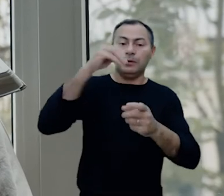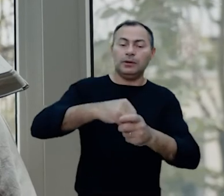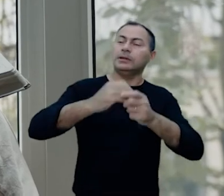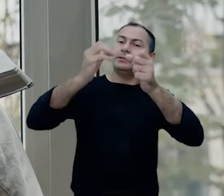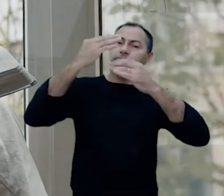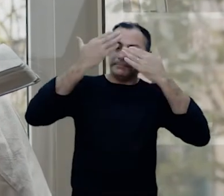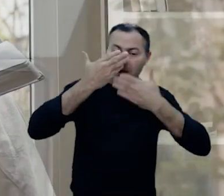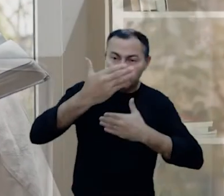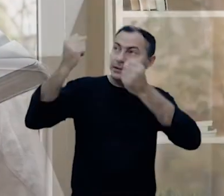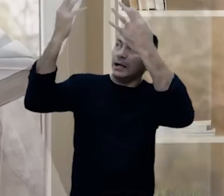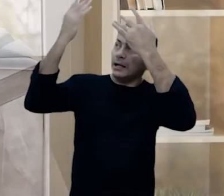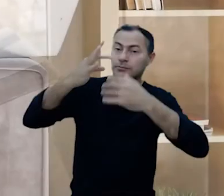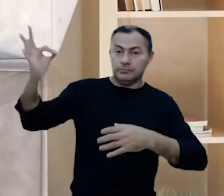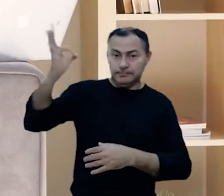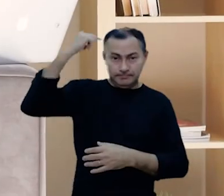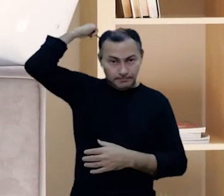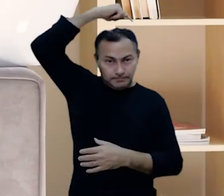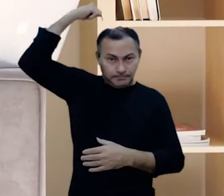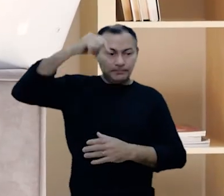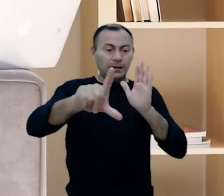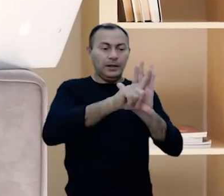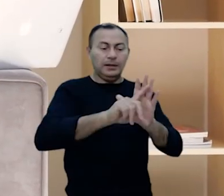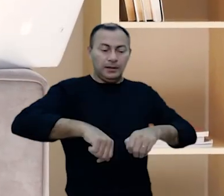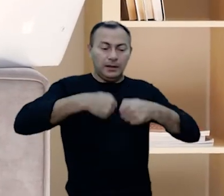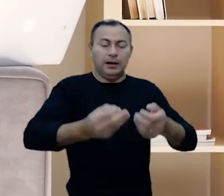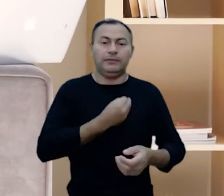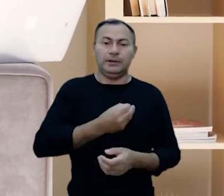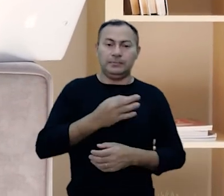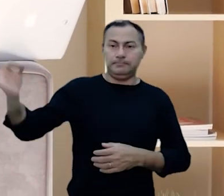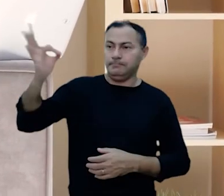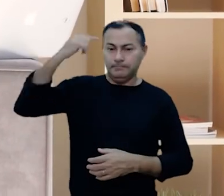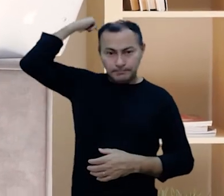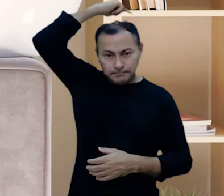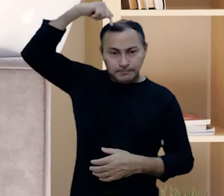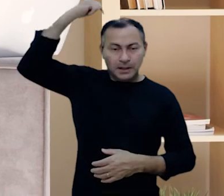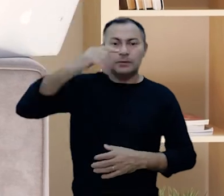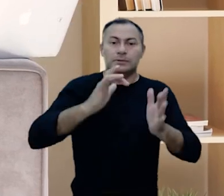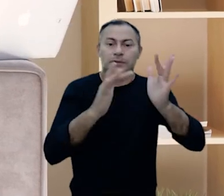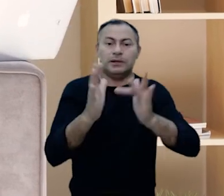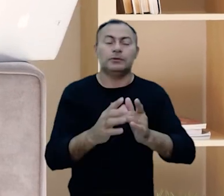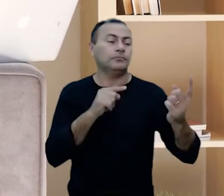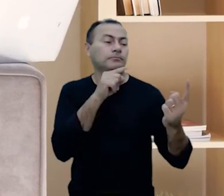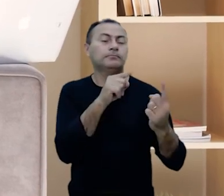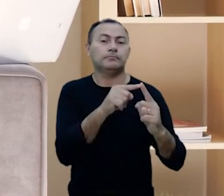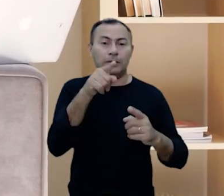nos colocou debaixo da graça o espírito da lei é sempre dar vida e esse espírito tem um significado tem um propósito